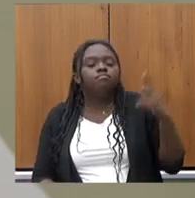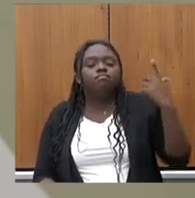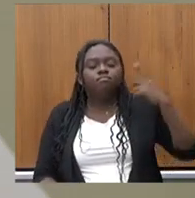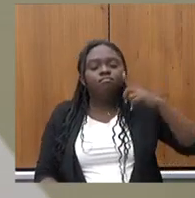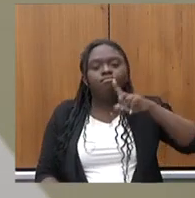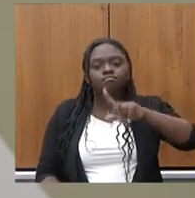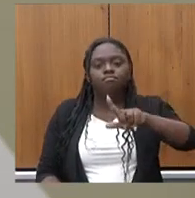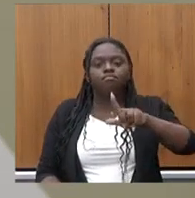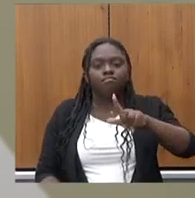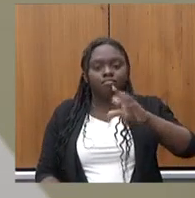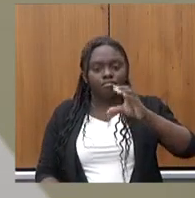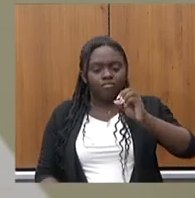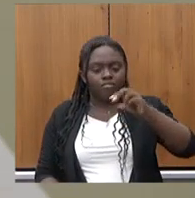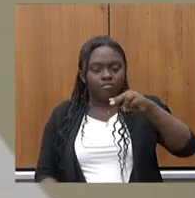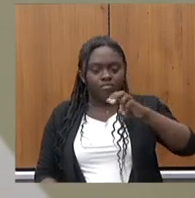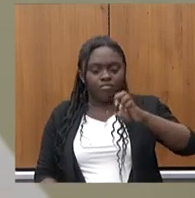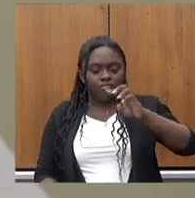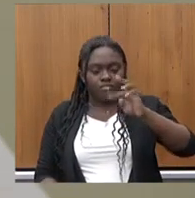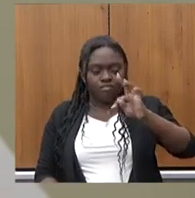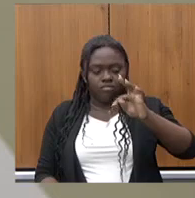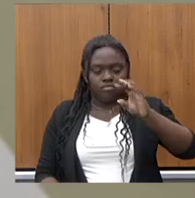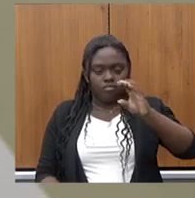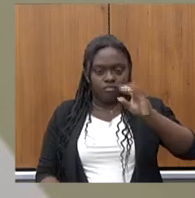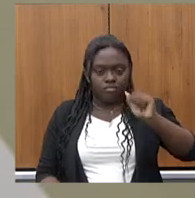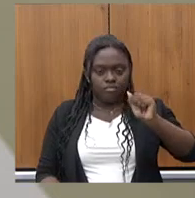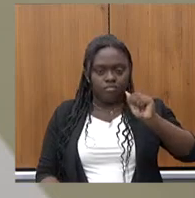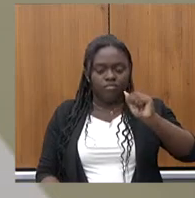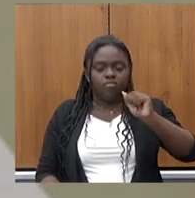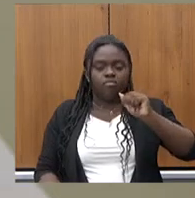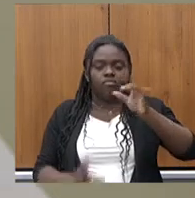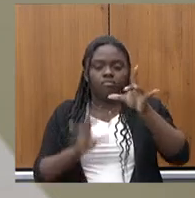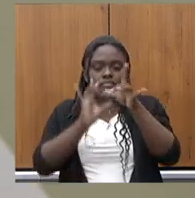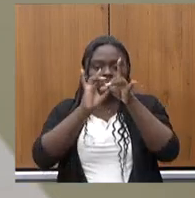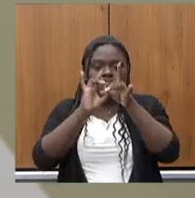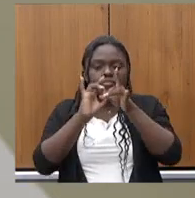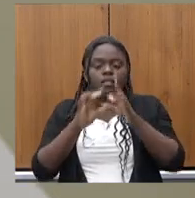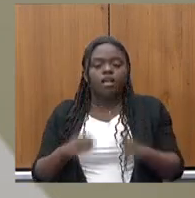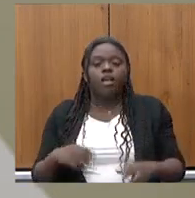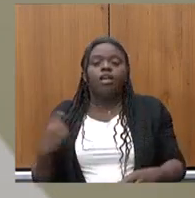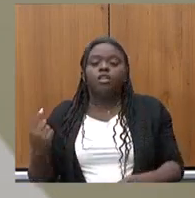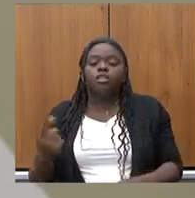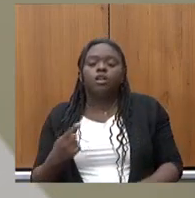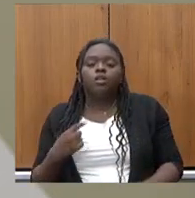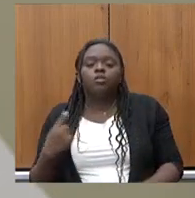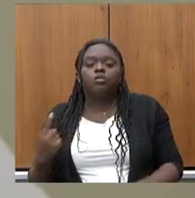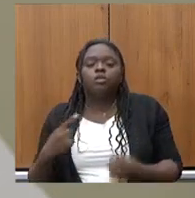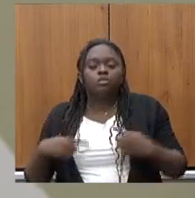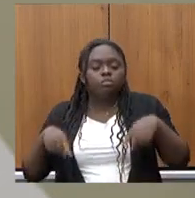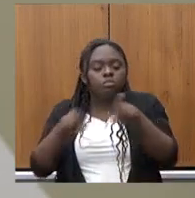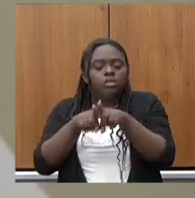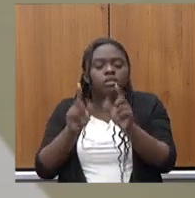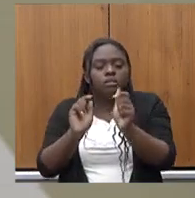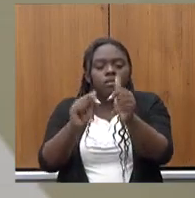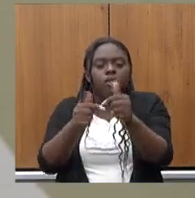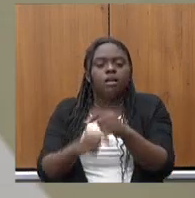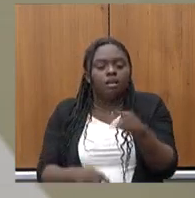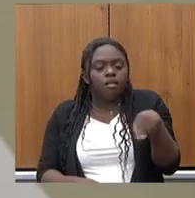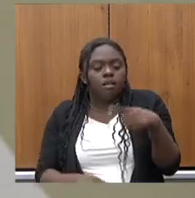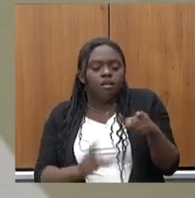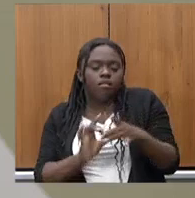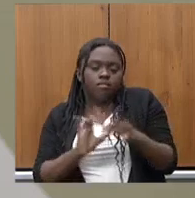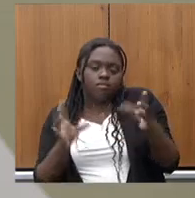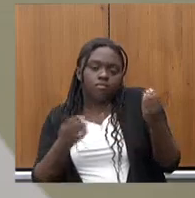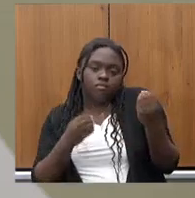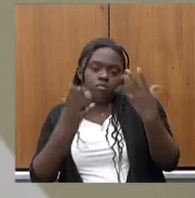o Connect Americas, e que eles foram, fizemos uma parceria, assinamos um termo de cooperação técnica, e eles cederam o